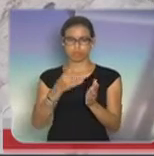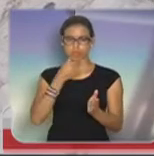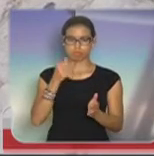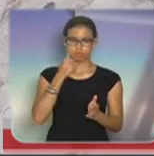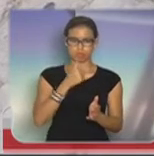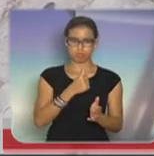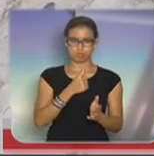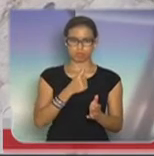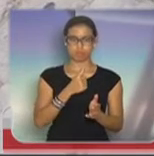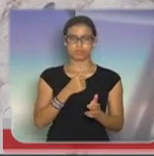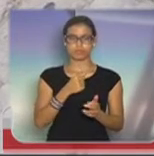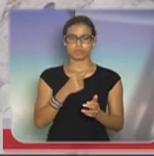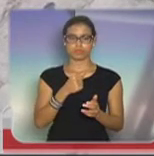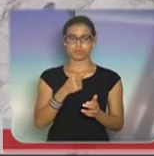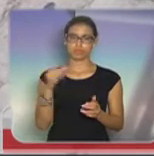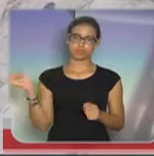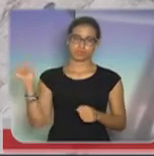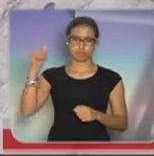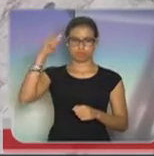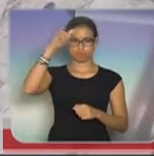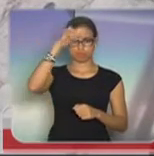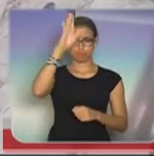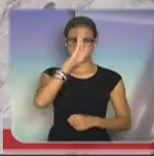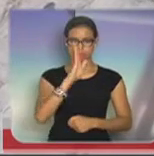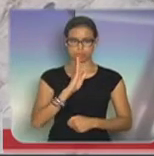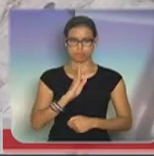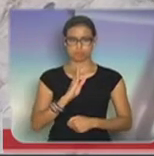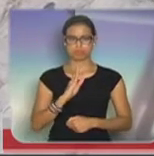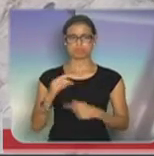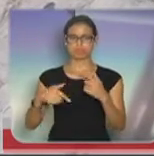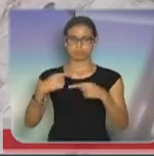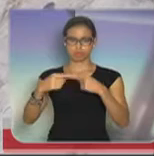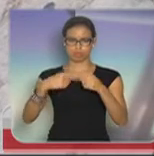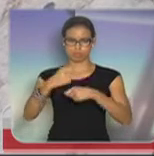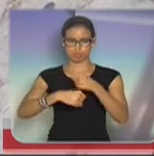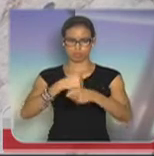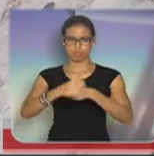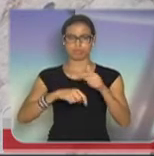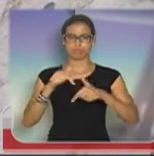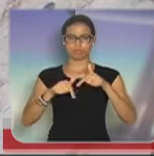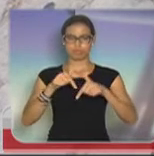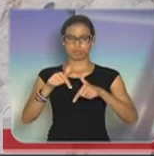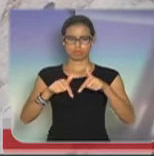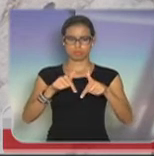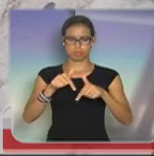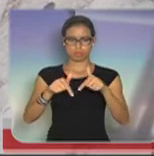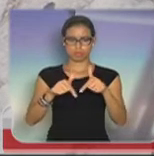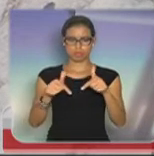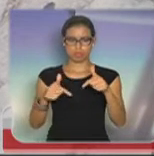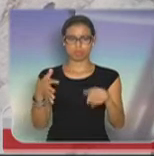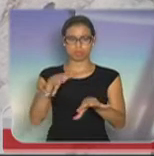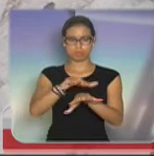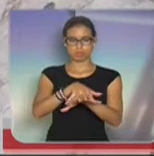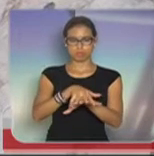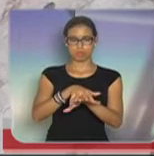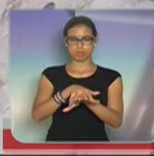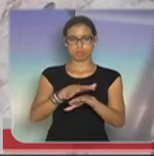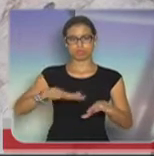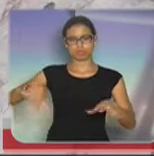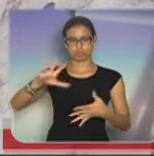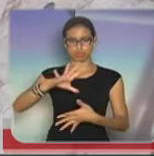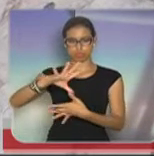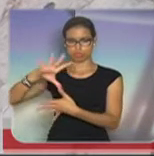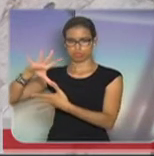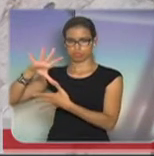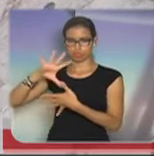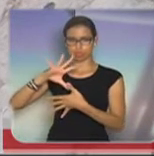mulheres da Força Aérea Brasileira, que ao longo desses anos vem trabalhando pela integração de todo o território nacional,